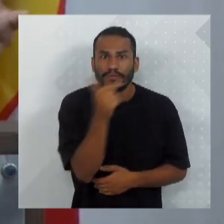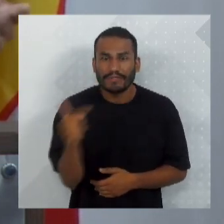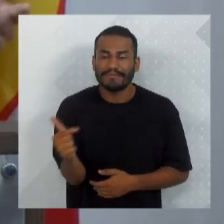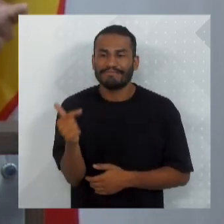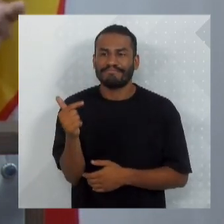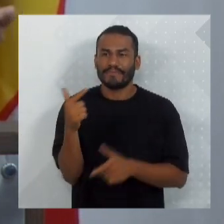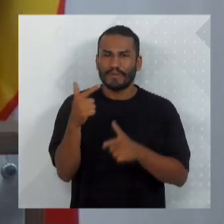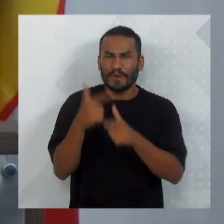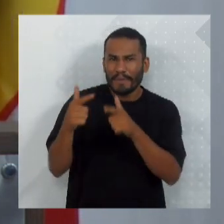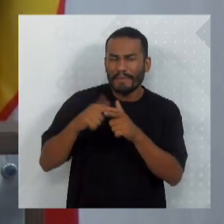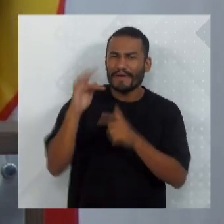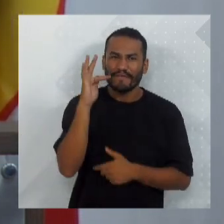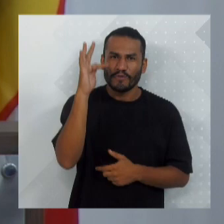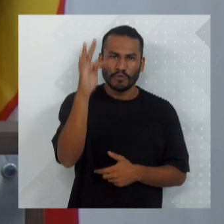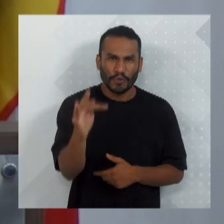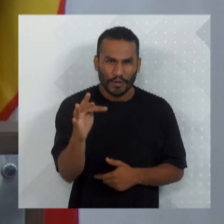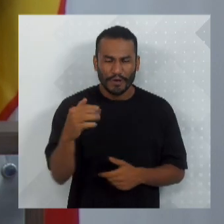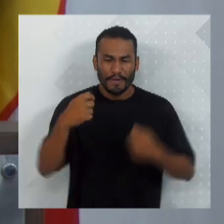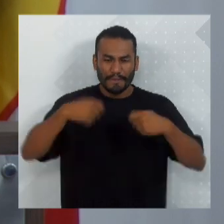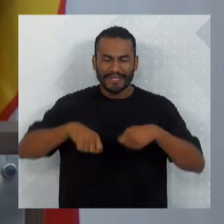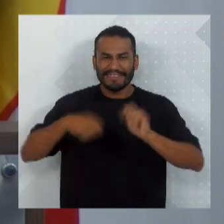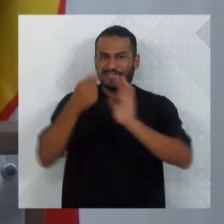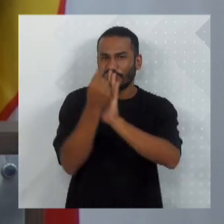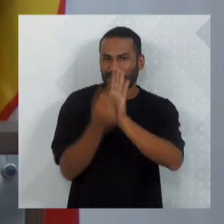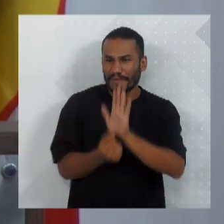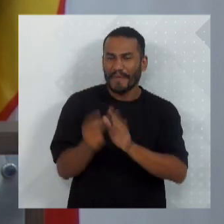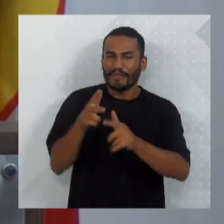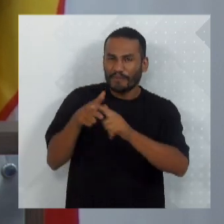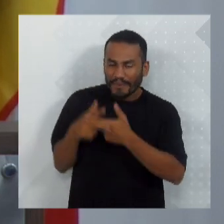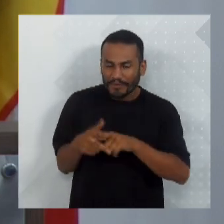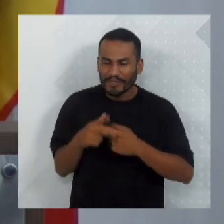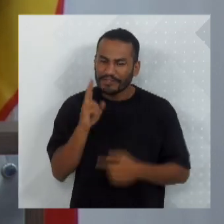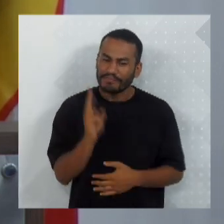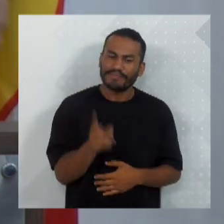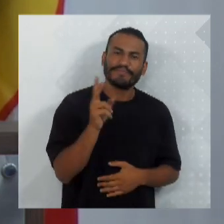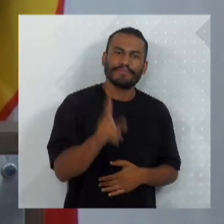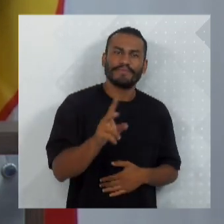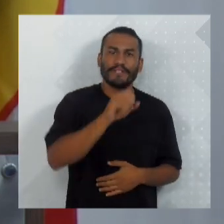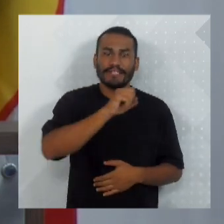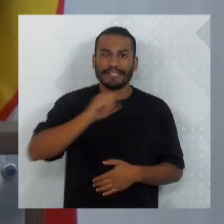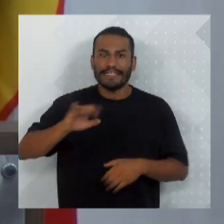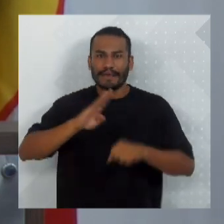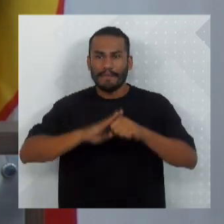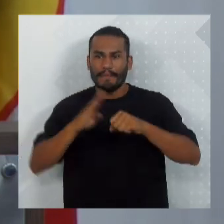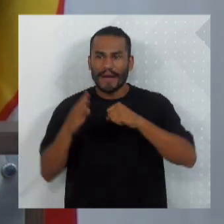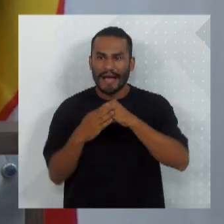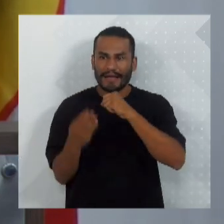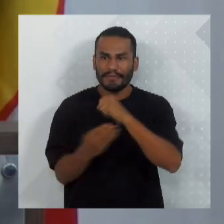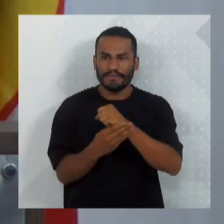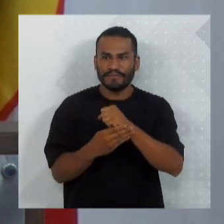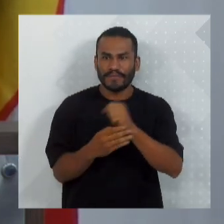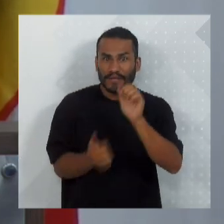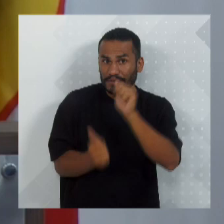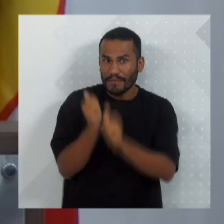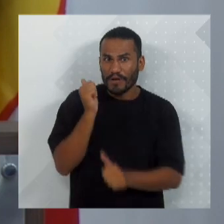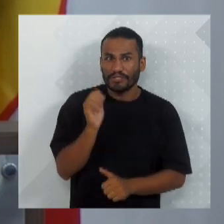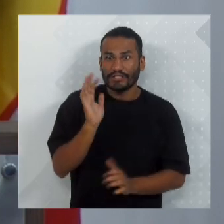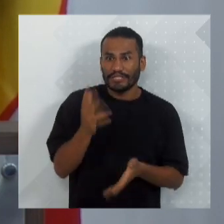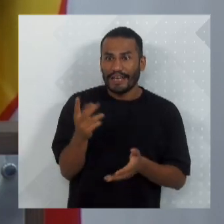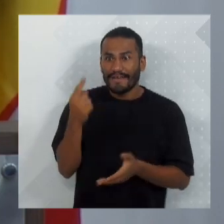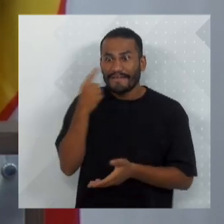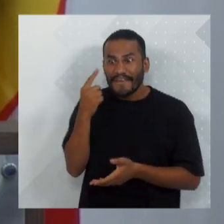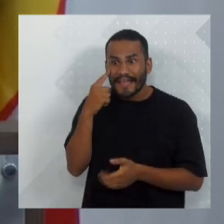sucateada no futuro, vai ter que ter um orçamento constante de manutenção. E se no bairro, num centro de iniciação em esporte, a gente já vê